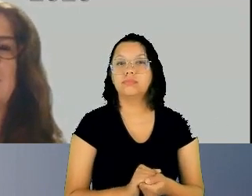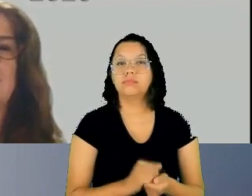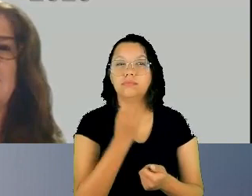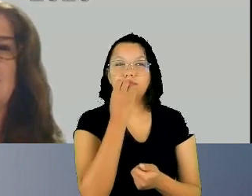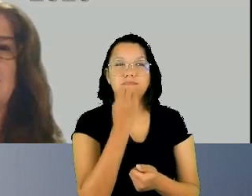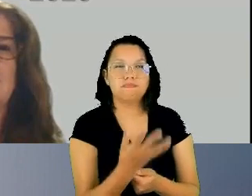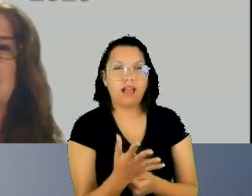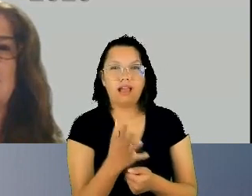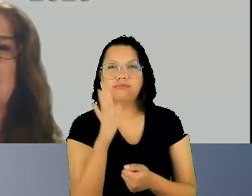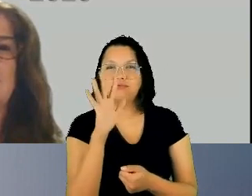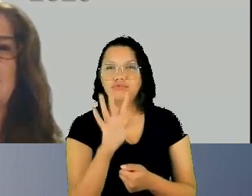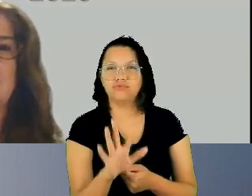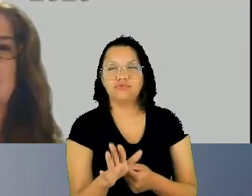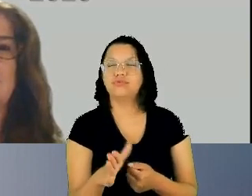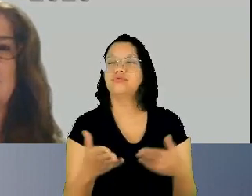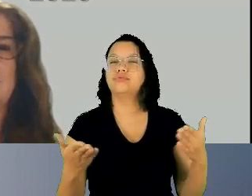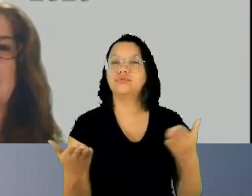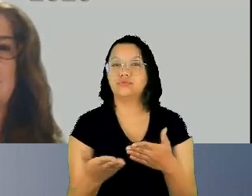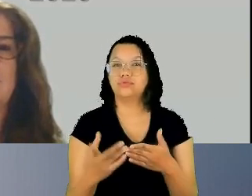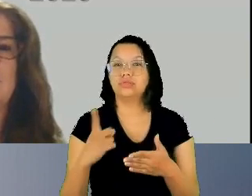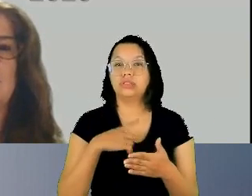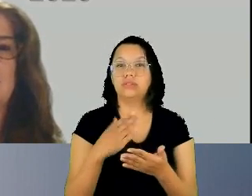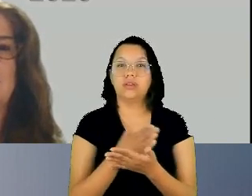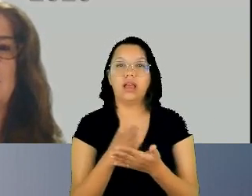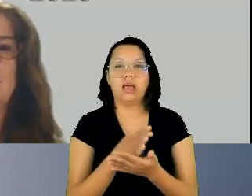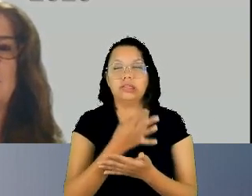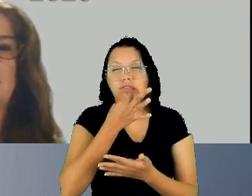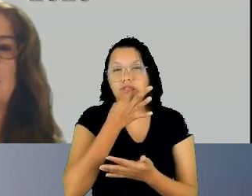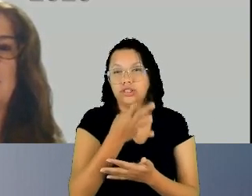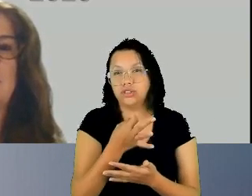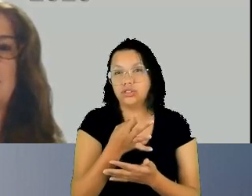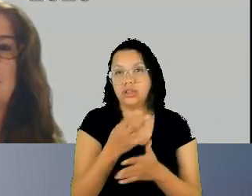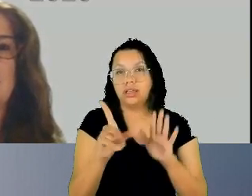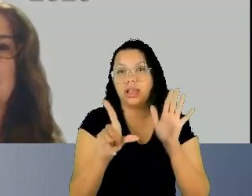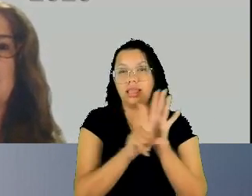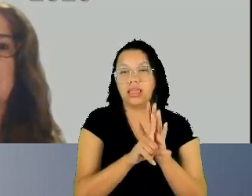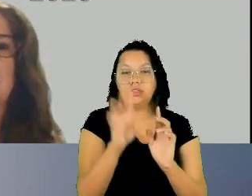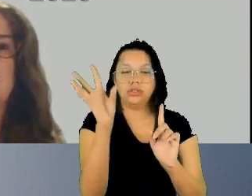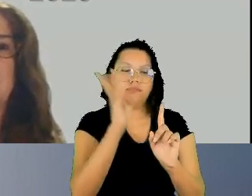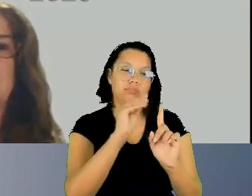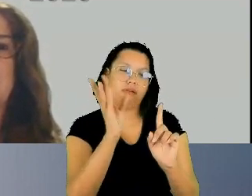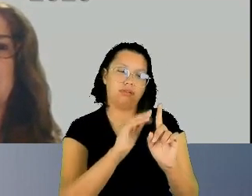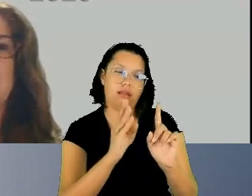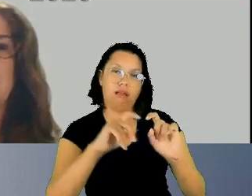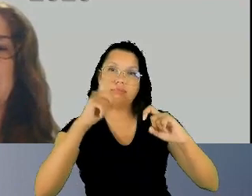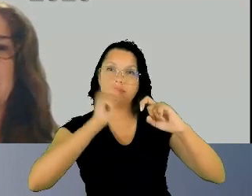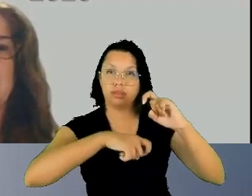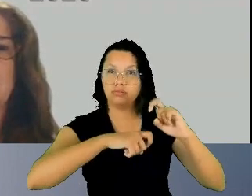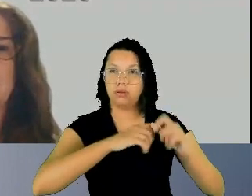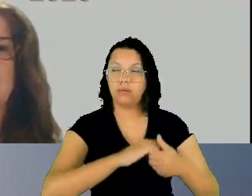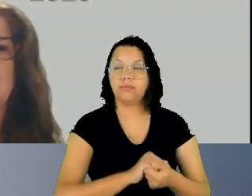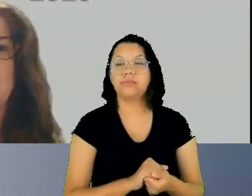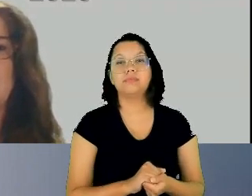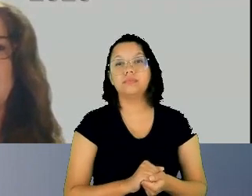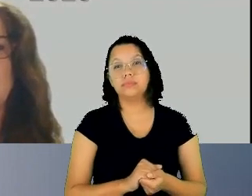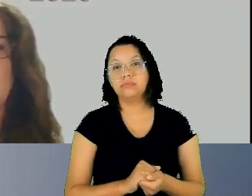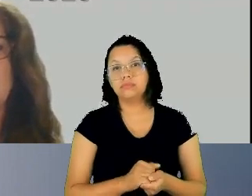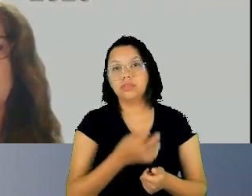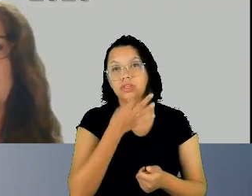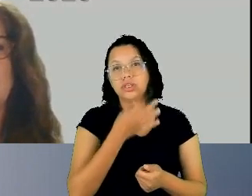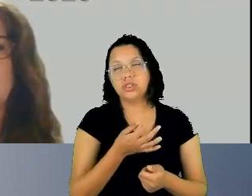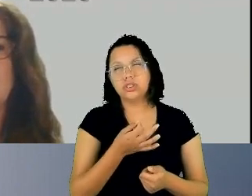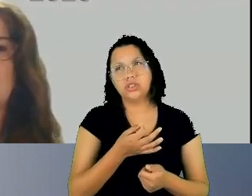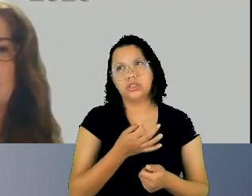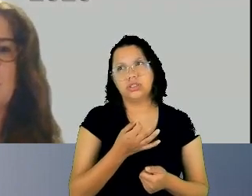algumas críticas à lei de importunação sexual críticas assim não dizendo que ela seja